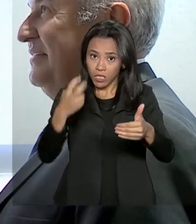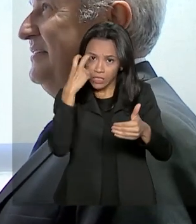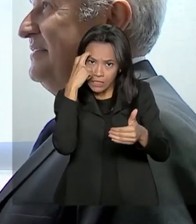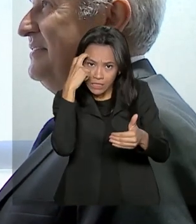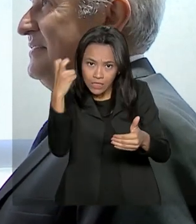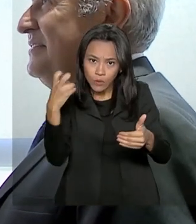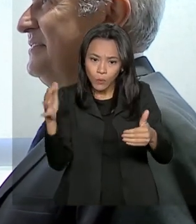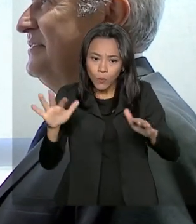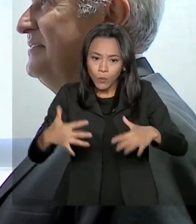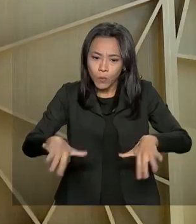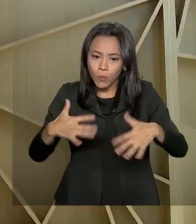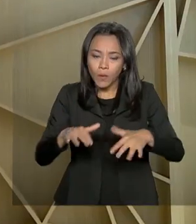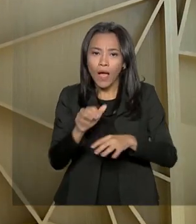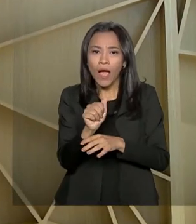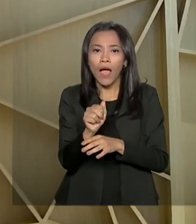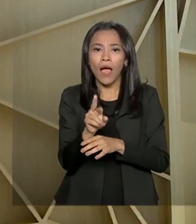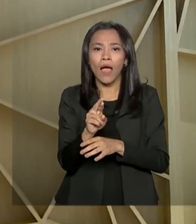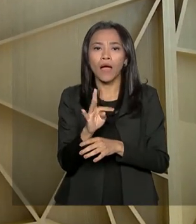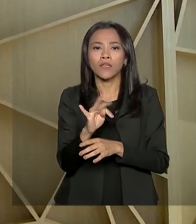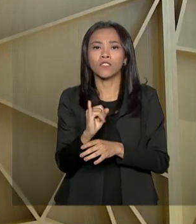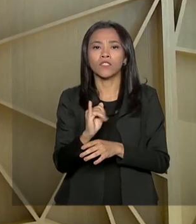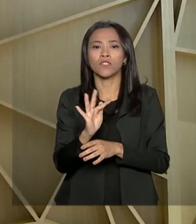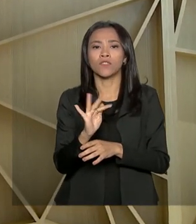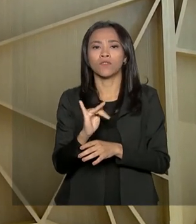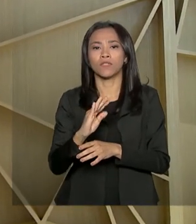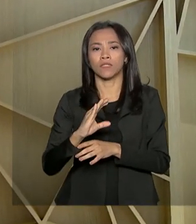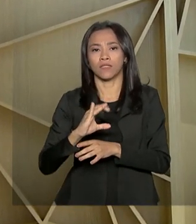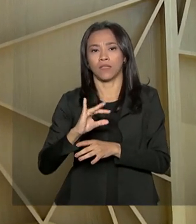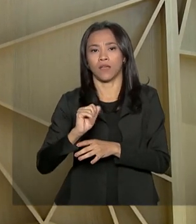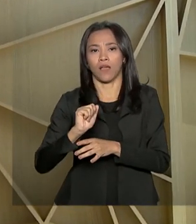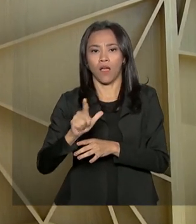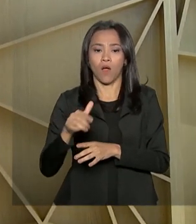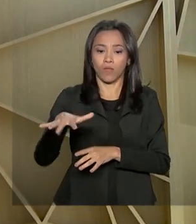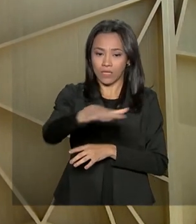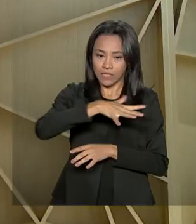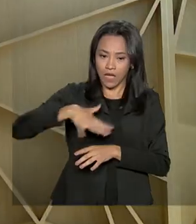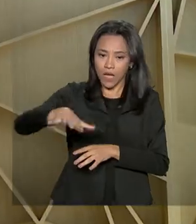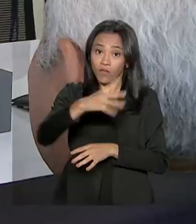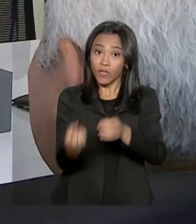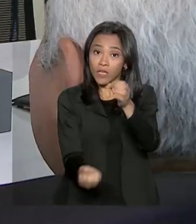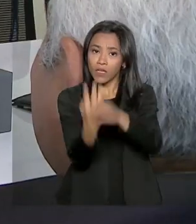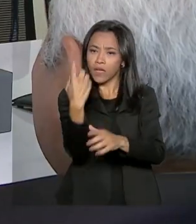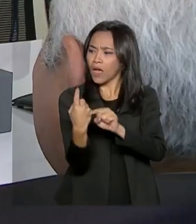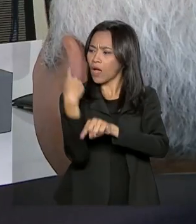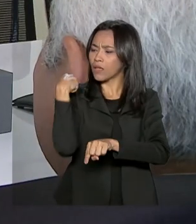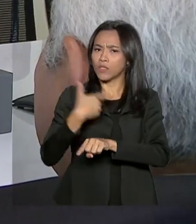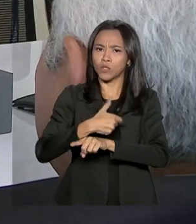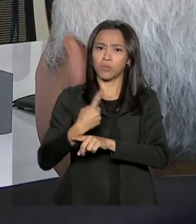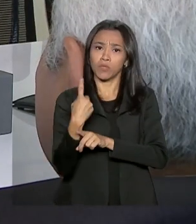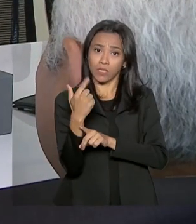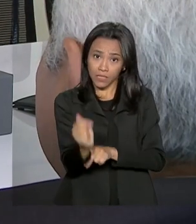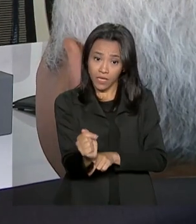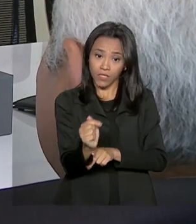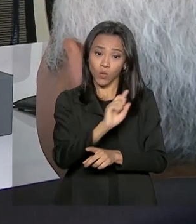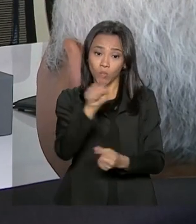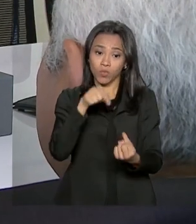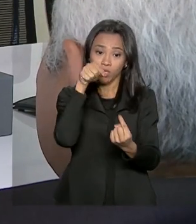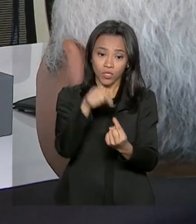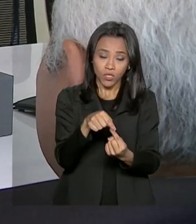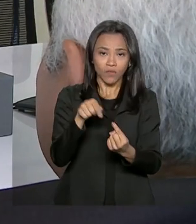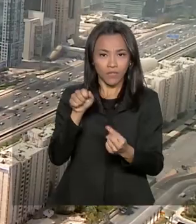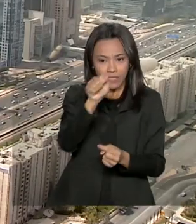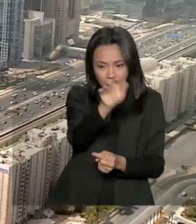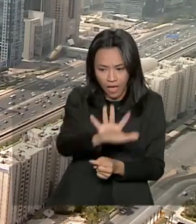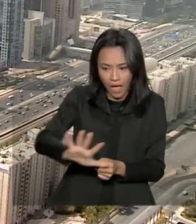Artificial também esteve no roteiro. A pasta foi criada em 2017 com a missão de transformar os Emirados